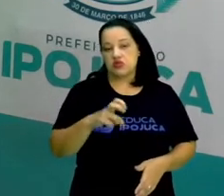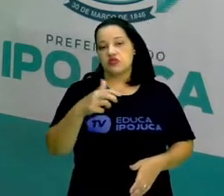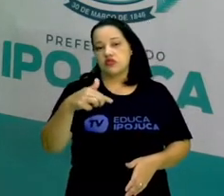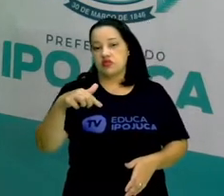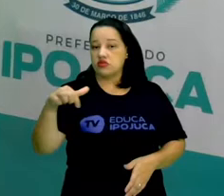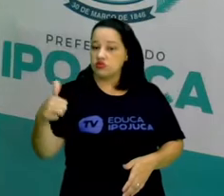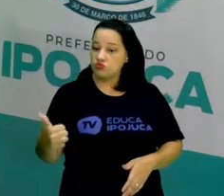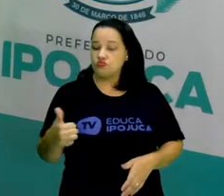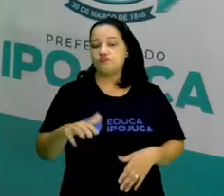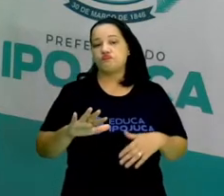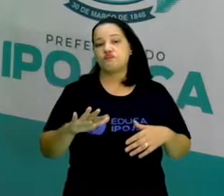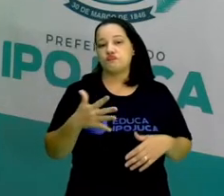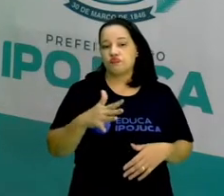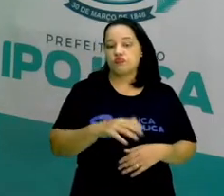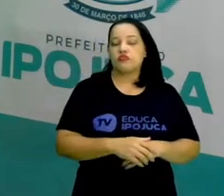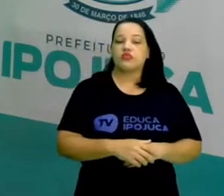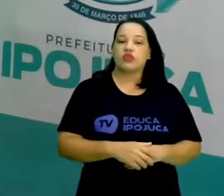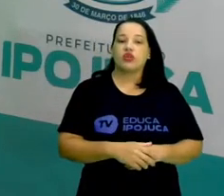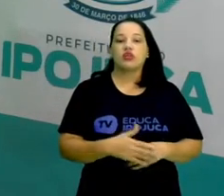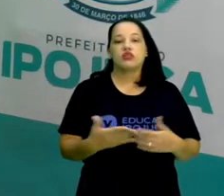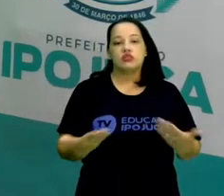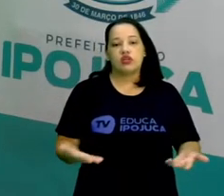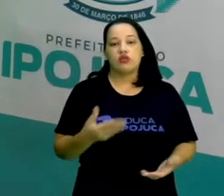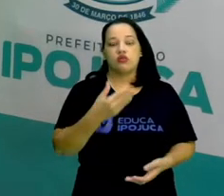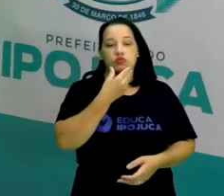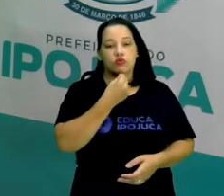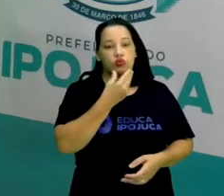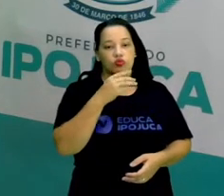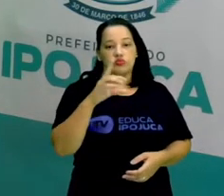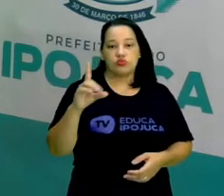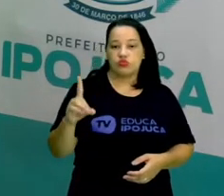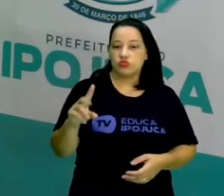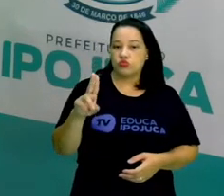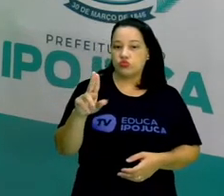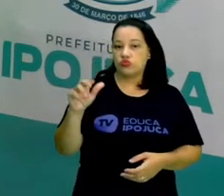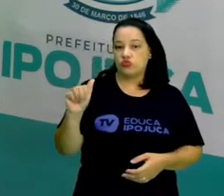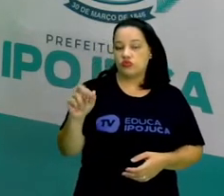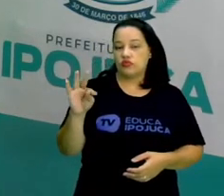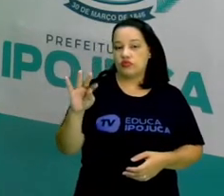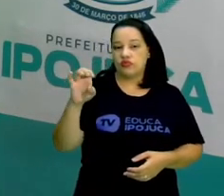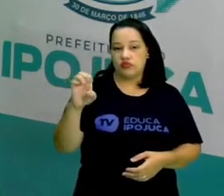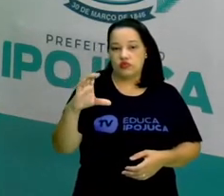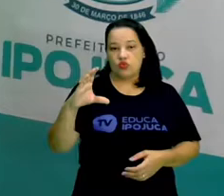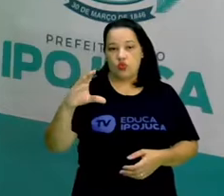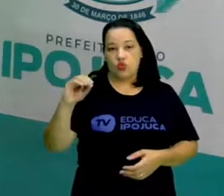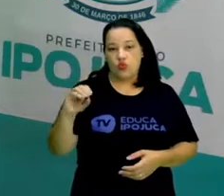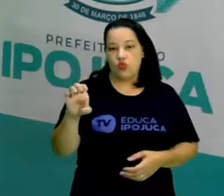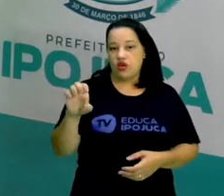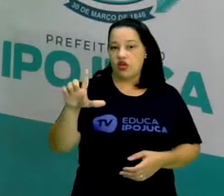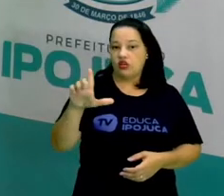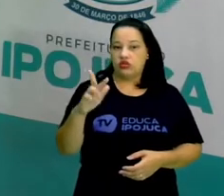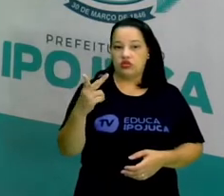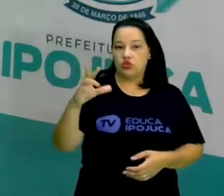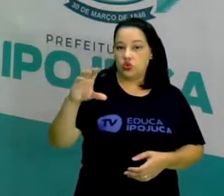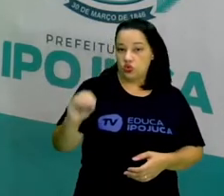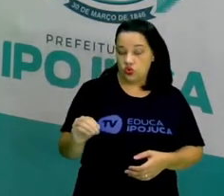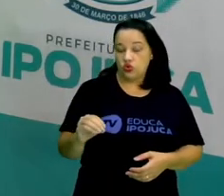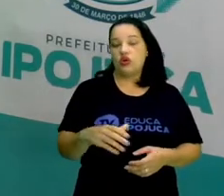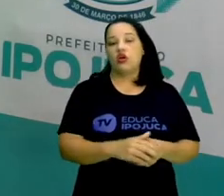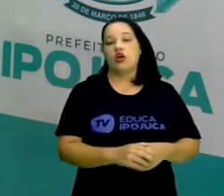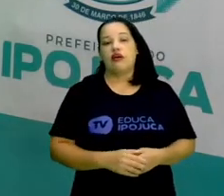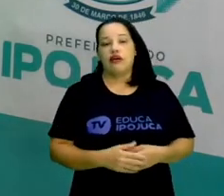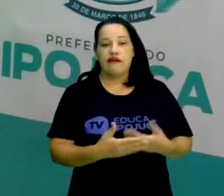Pernambuco, Duarte Coelho de Albuquerque, desbravou as terras, desbravou, ou seja,